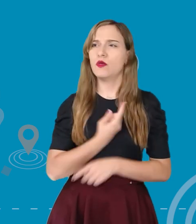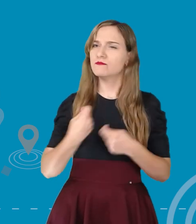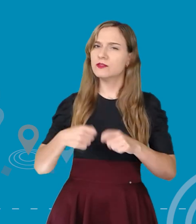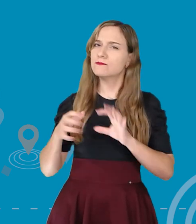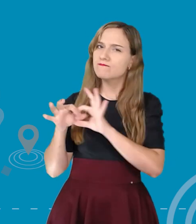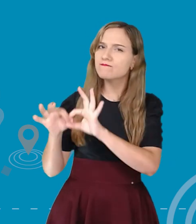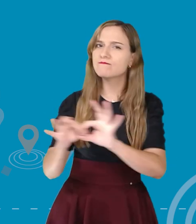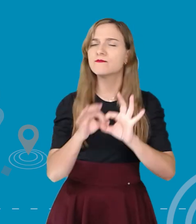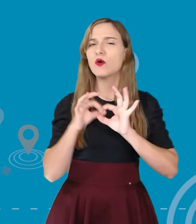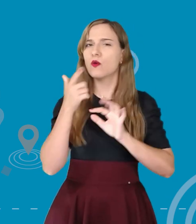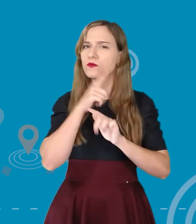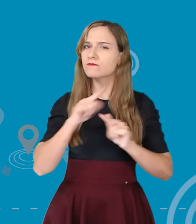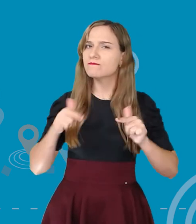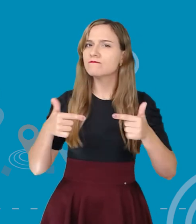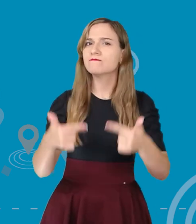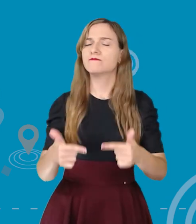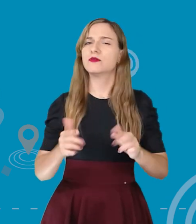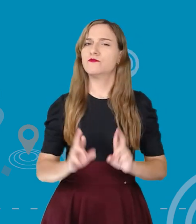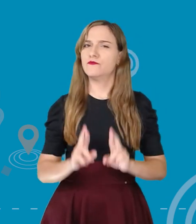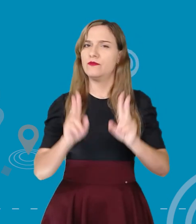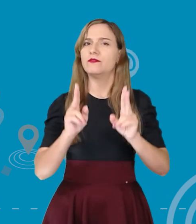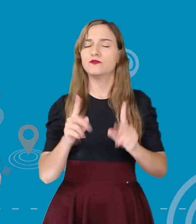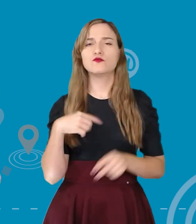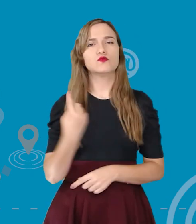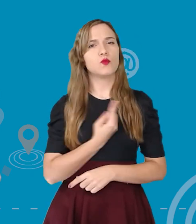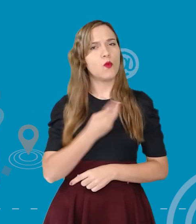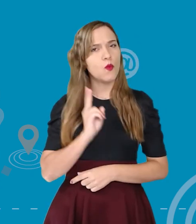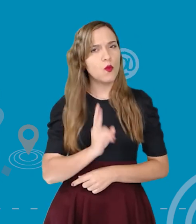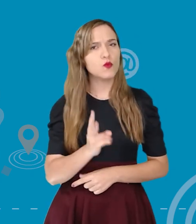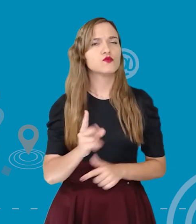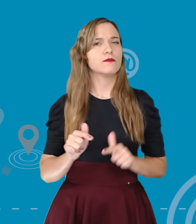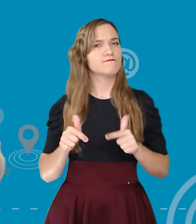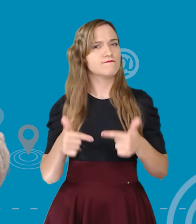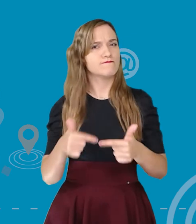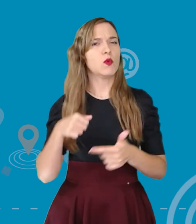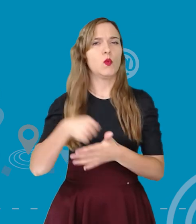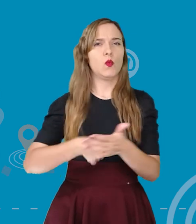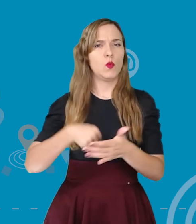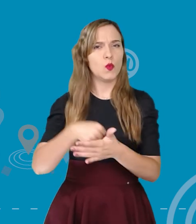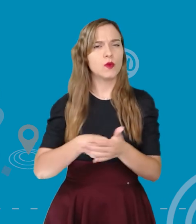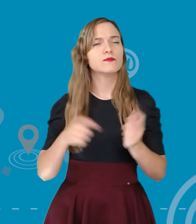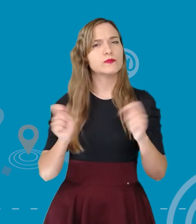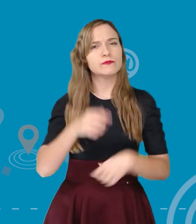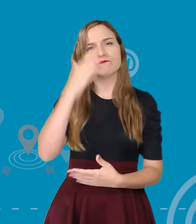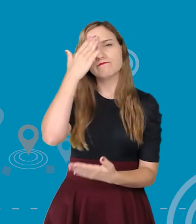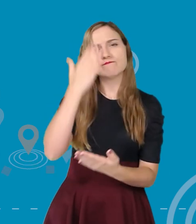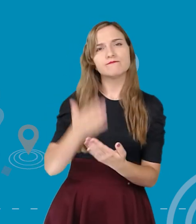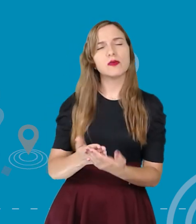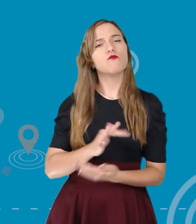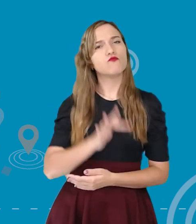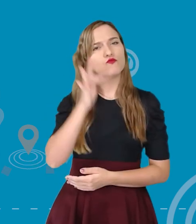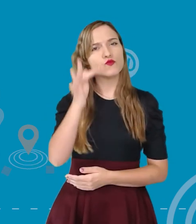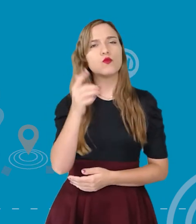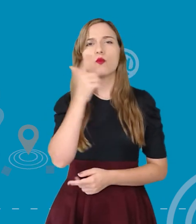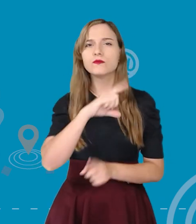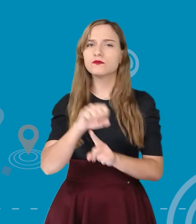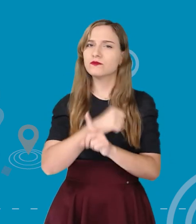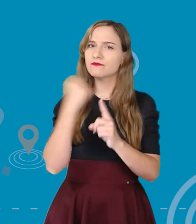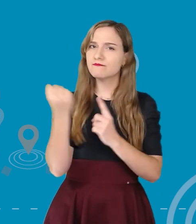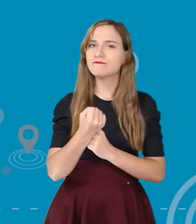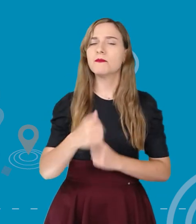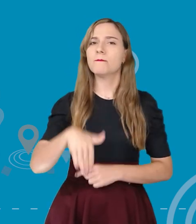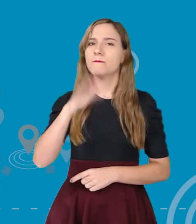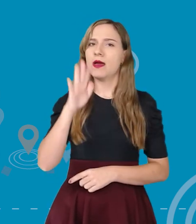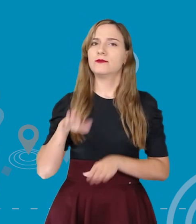diferença. Vamos seguir na luta e acreditando na construção de uma